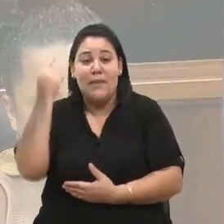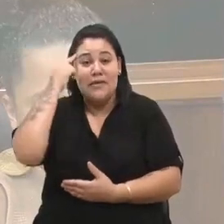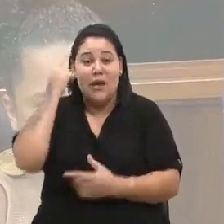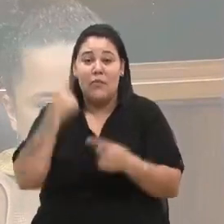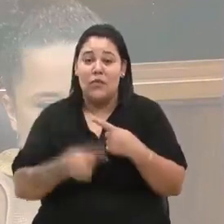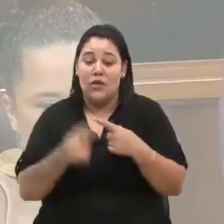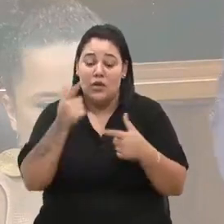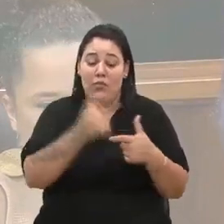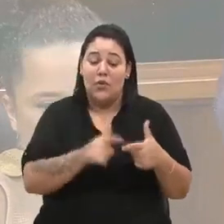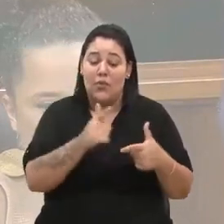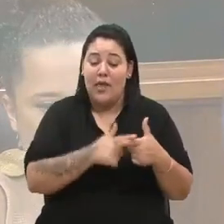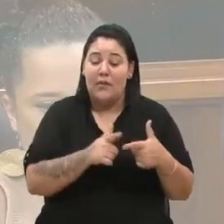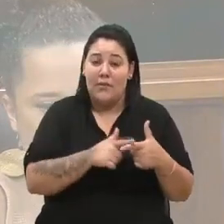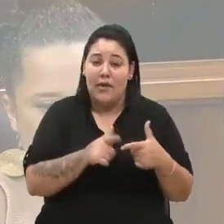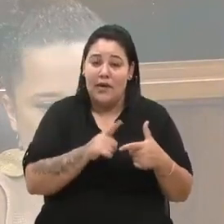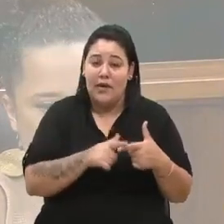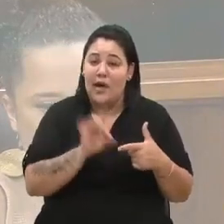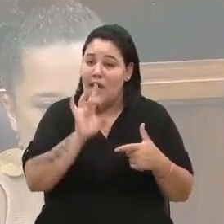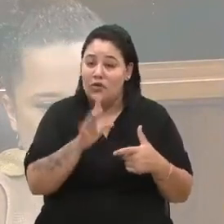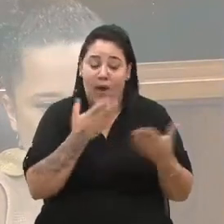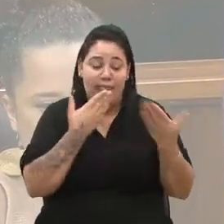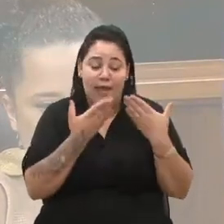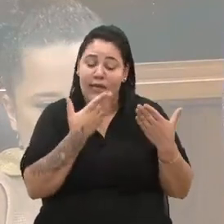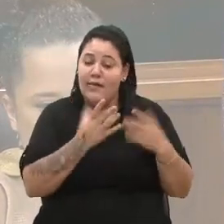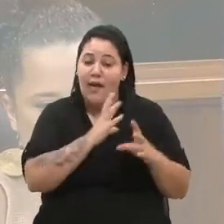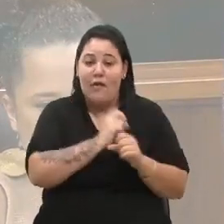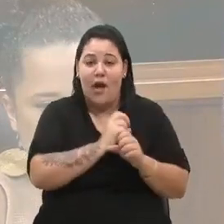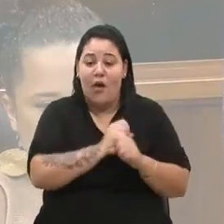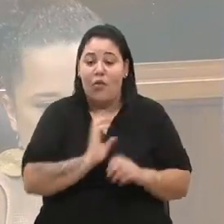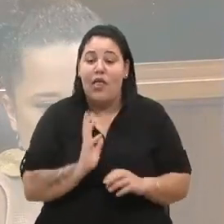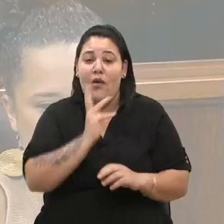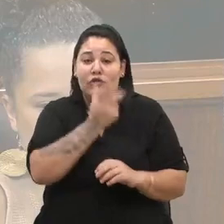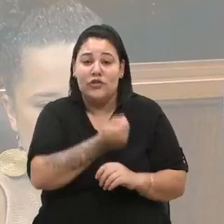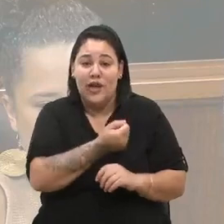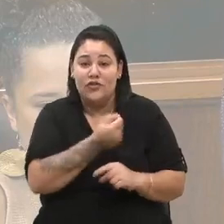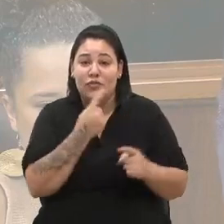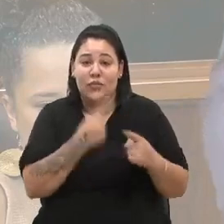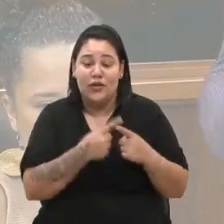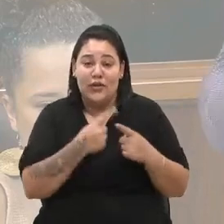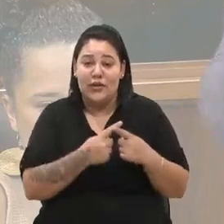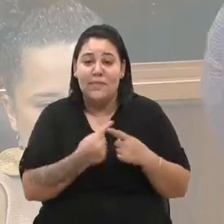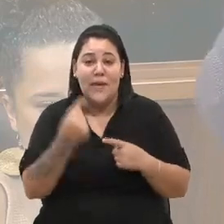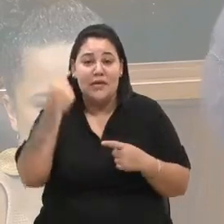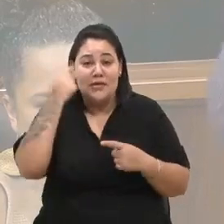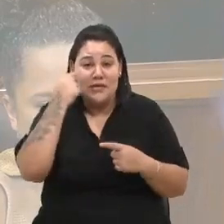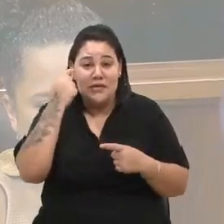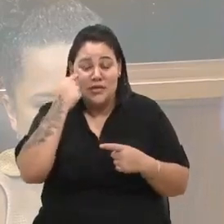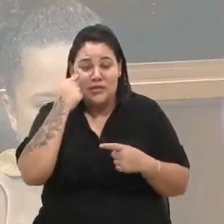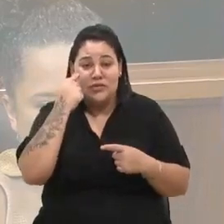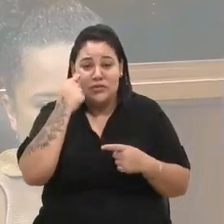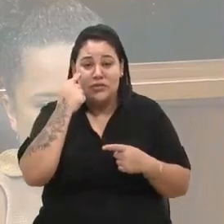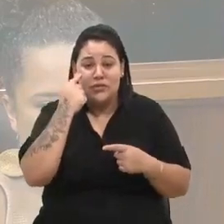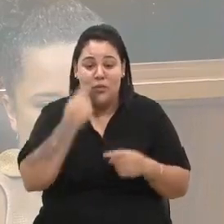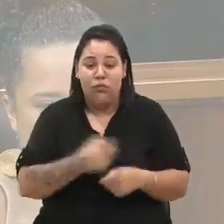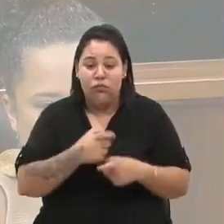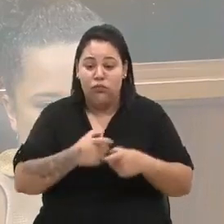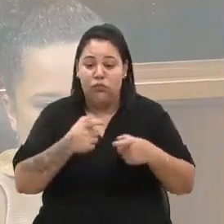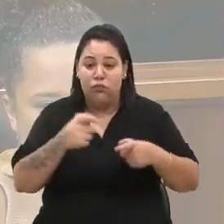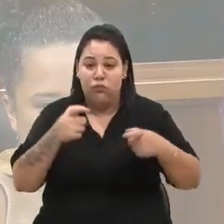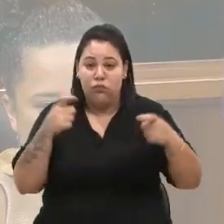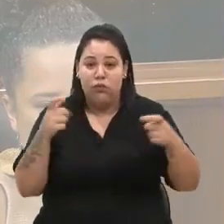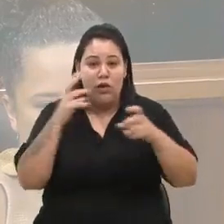uma questão matemática, quando a gente pensa na procriação dos animais, e isso envolve toda a